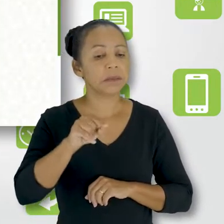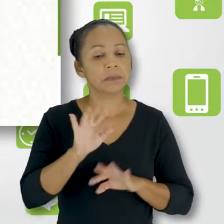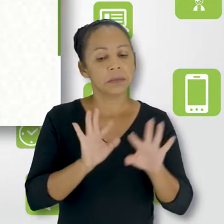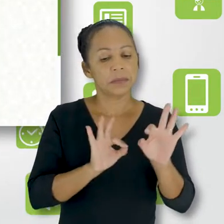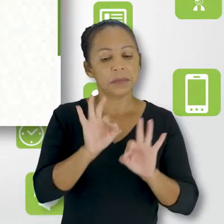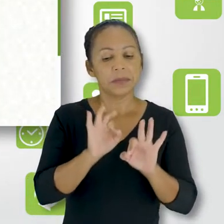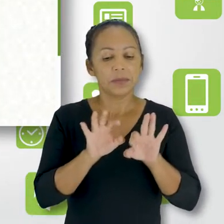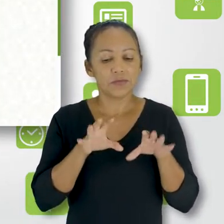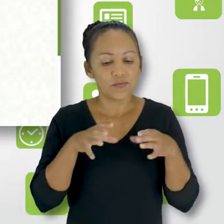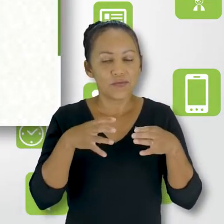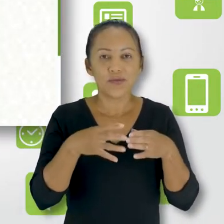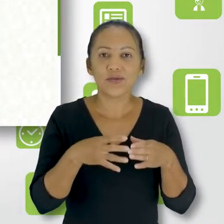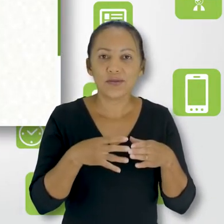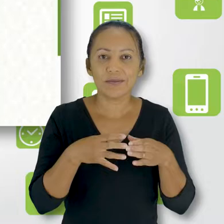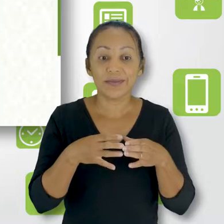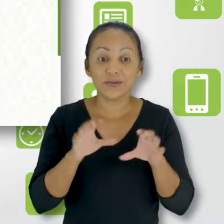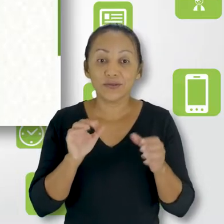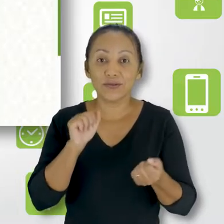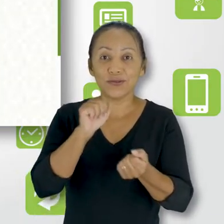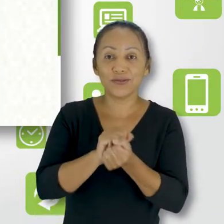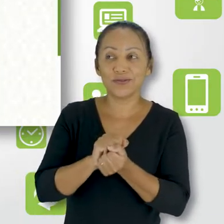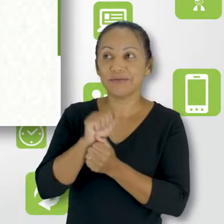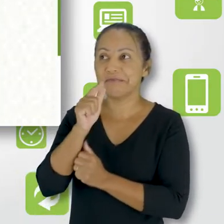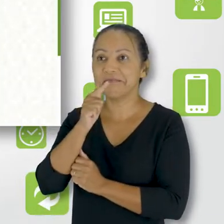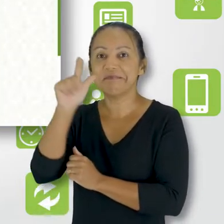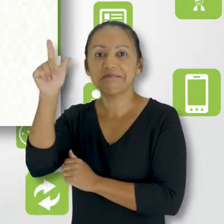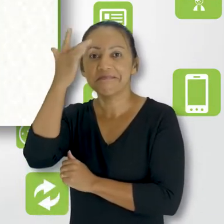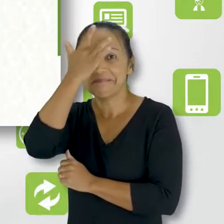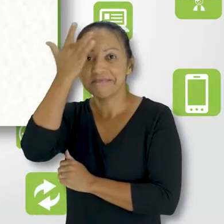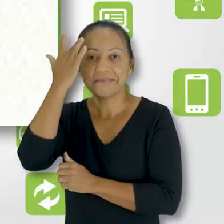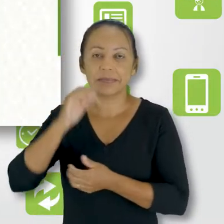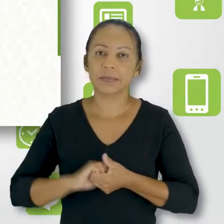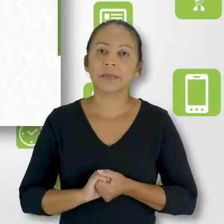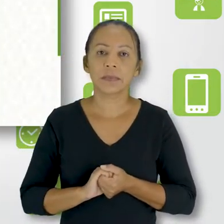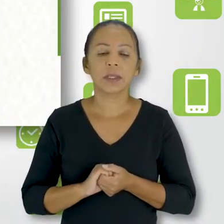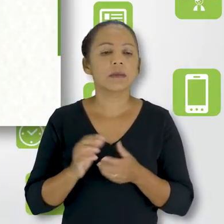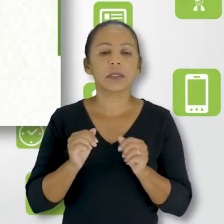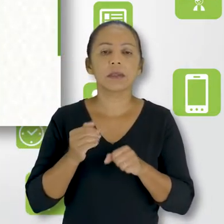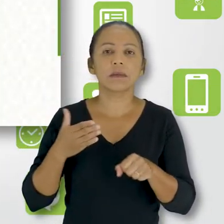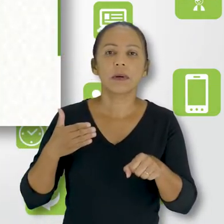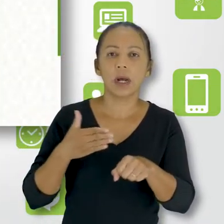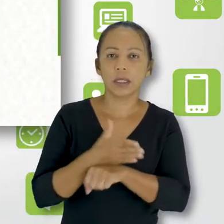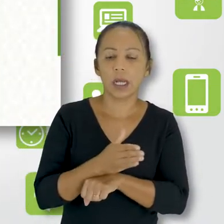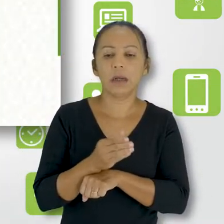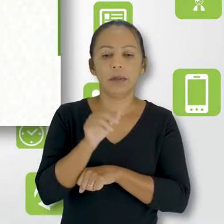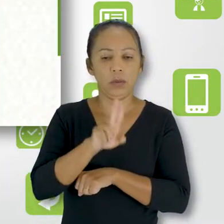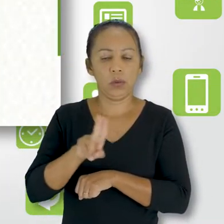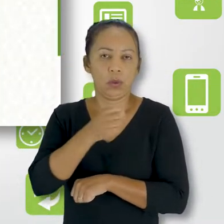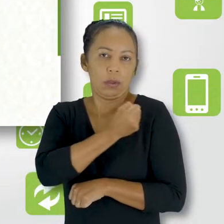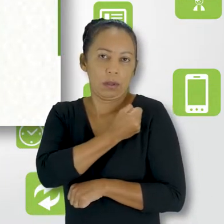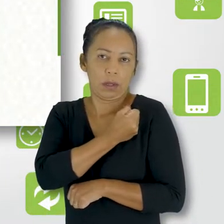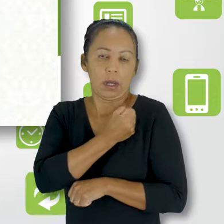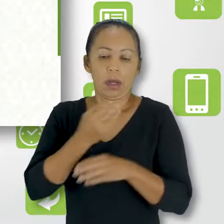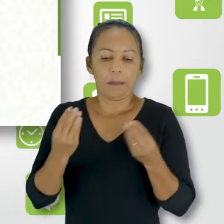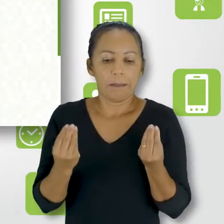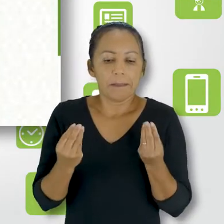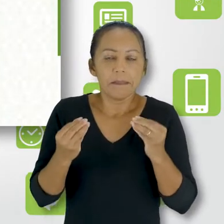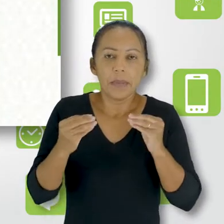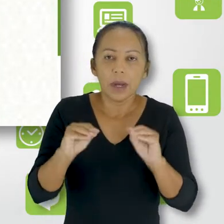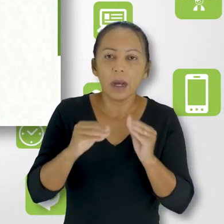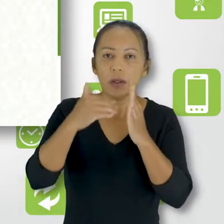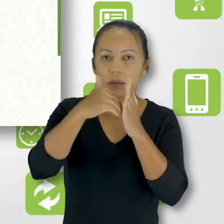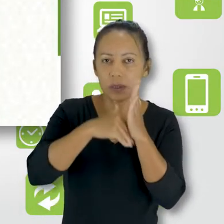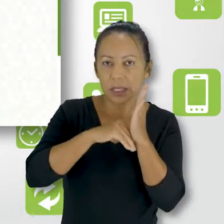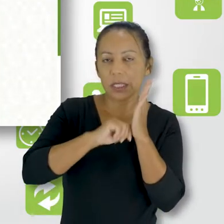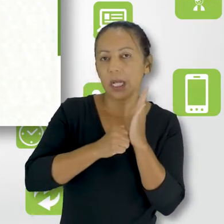trabalhos em grupo, utilizando o ambiente virtual com outras pessoas. Então uma vez que você faça aqui o acesso, coloque seu usuário e